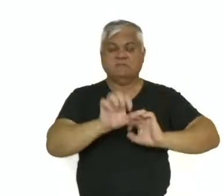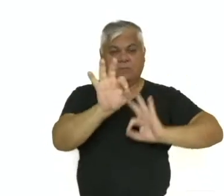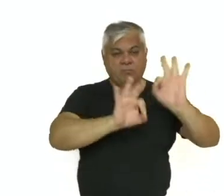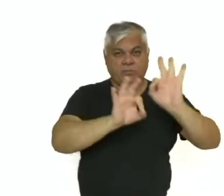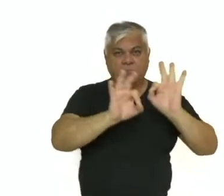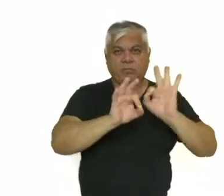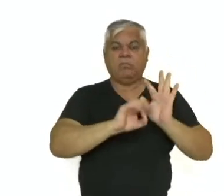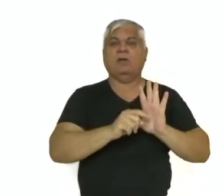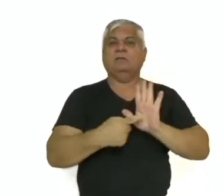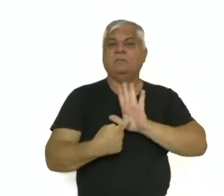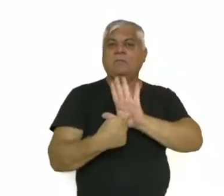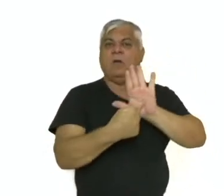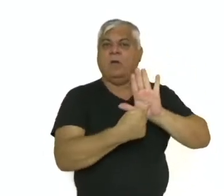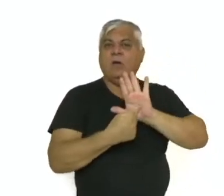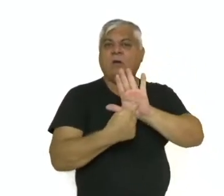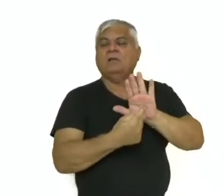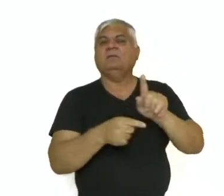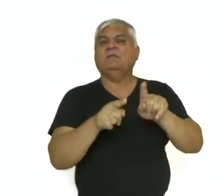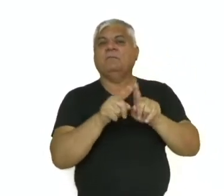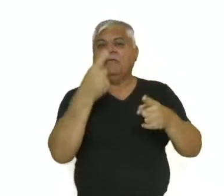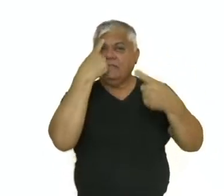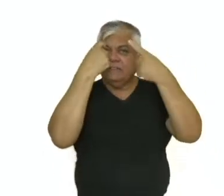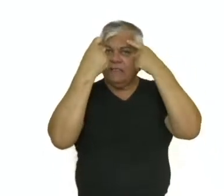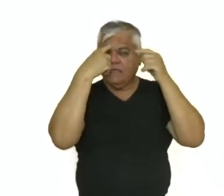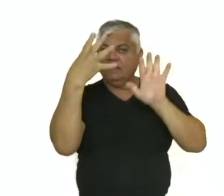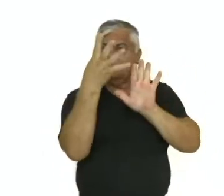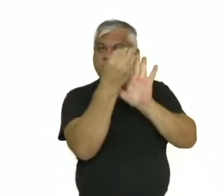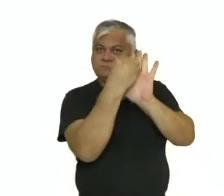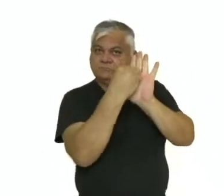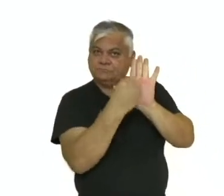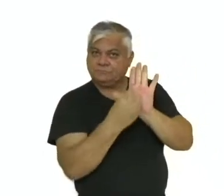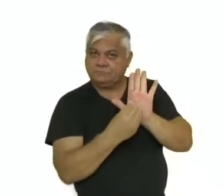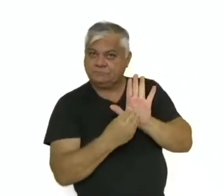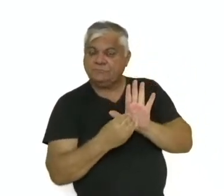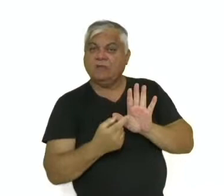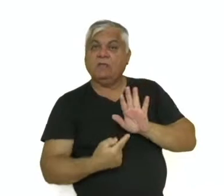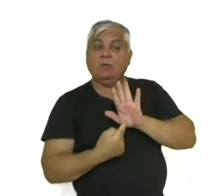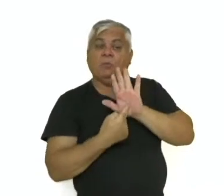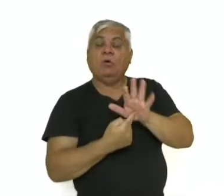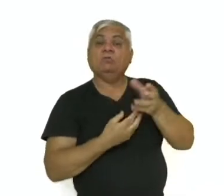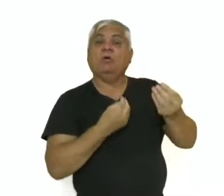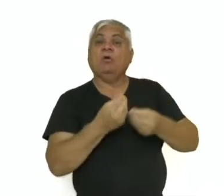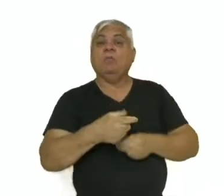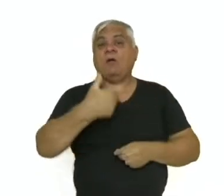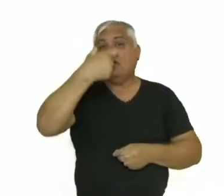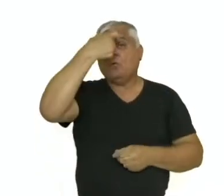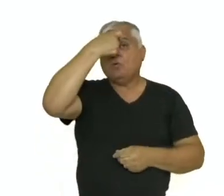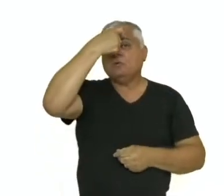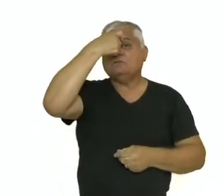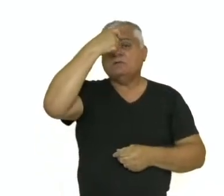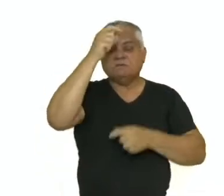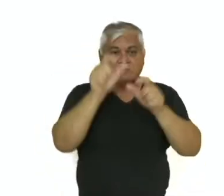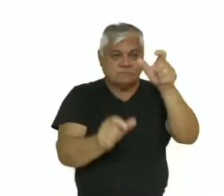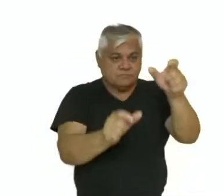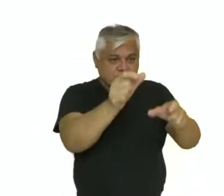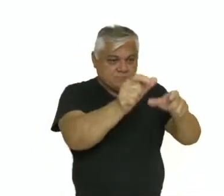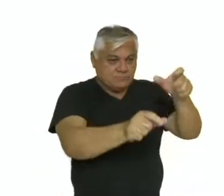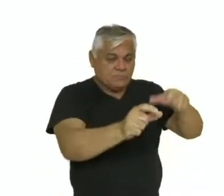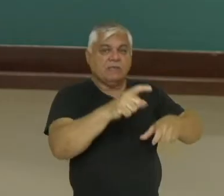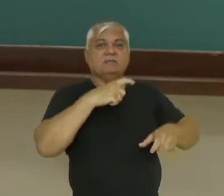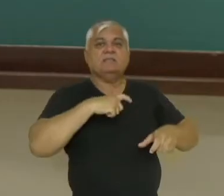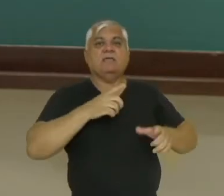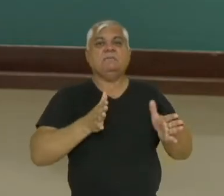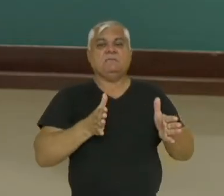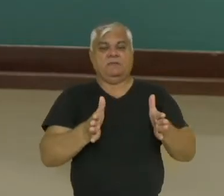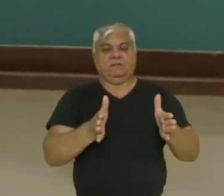de representações e de ideias que correspondem a formas de consciência que os homens têm em determinada